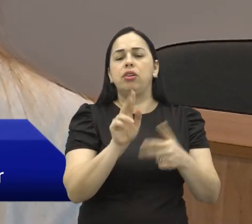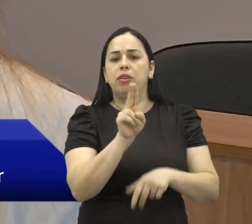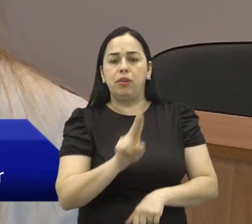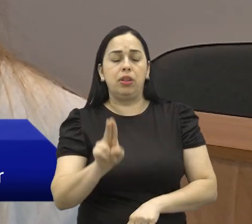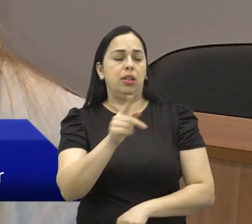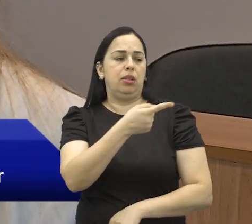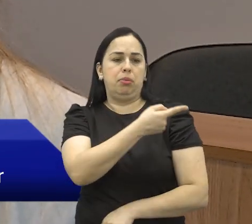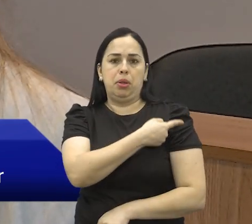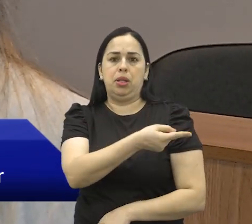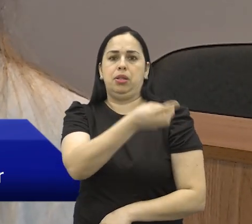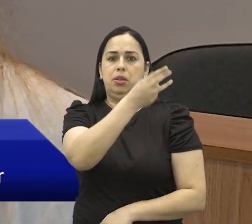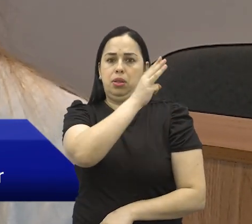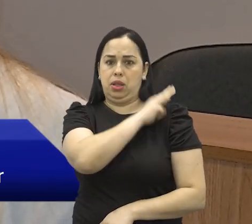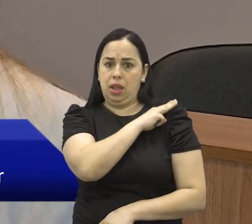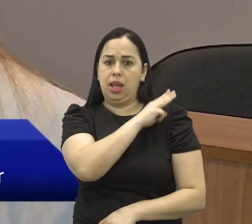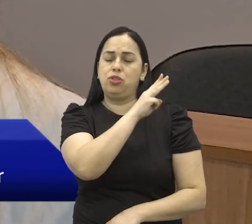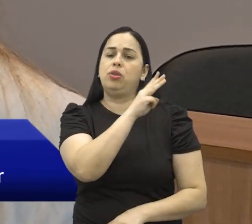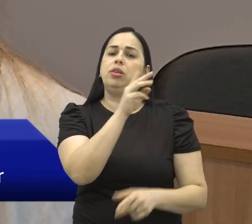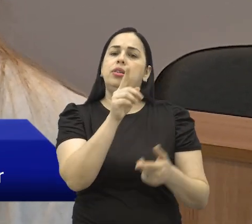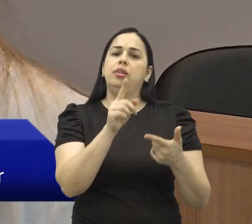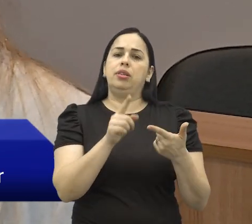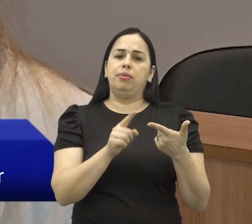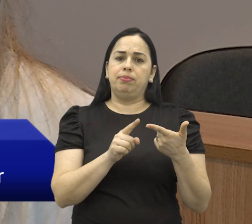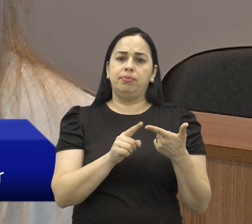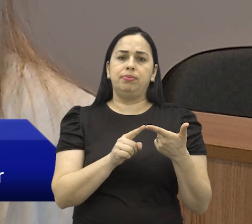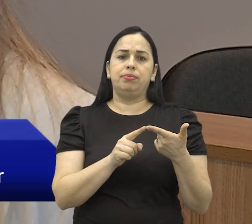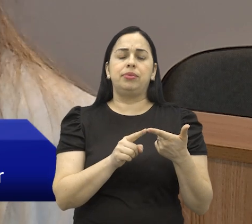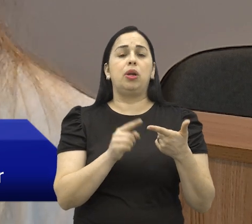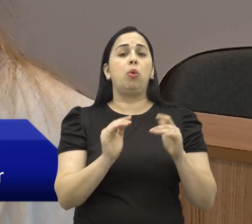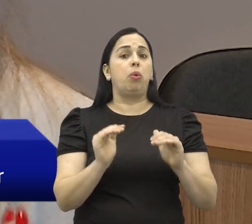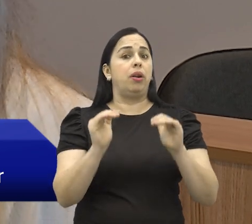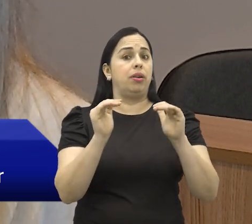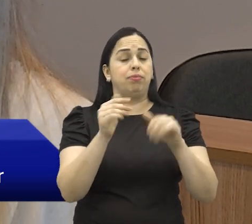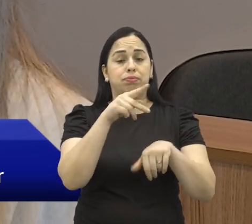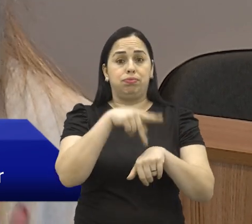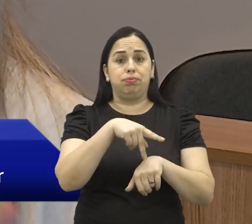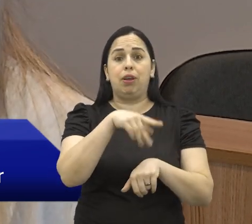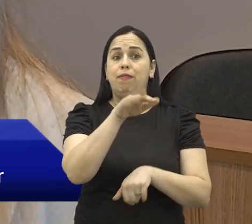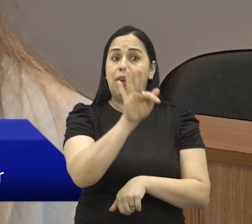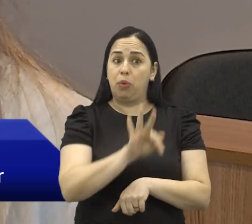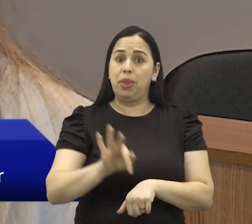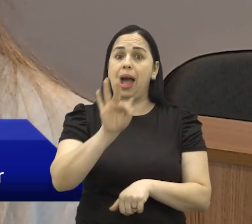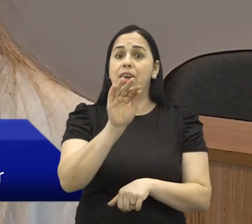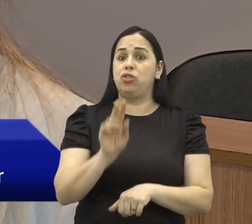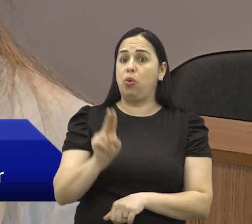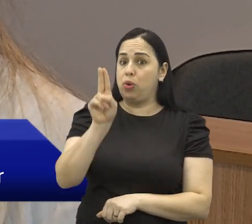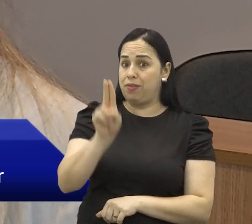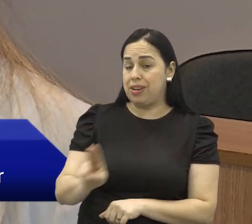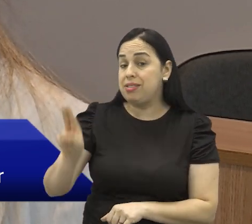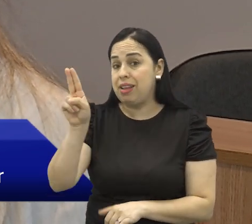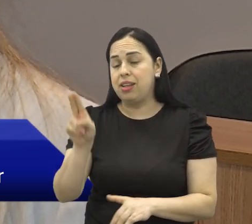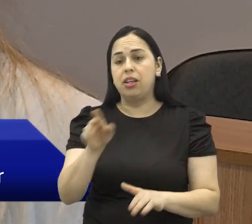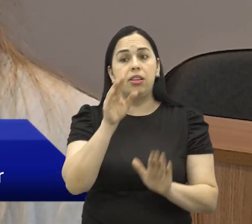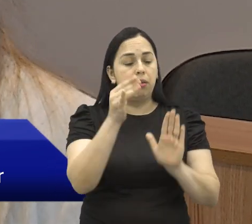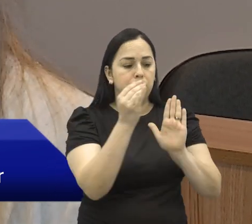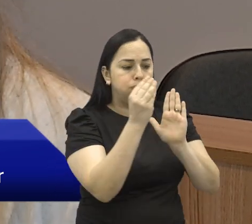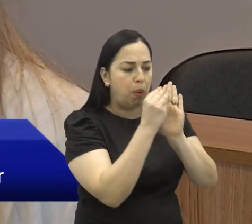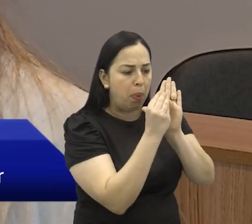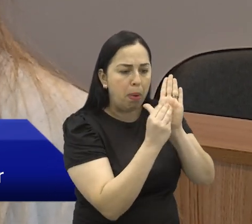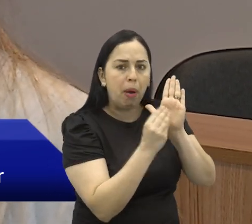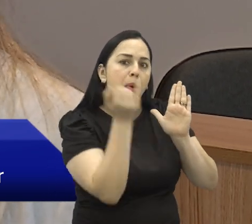fundamental, né? Se for completo, ensino médio, graduação, pós-graduação, coloca o máximo de informações que vocês